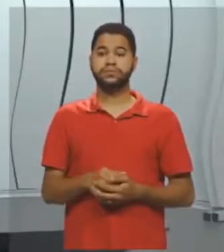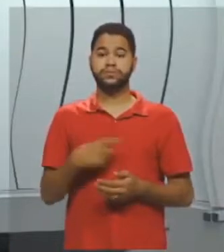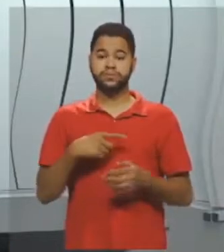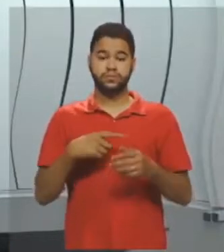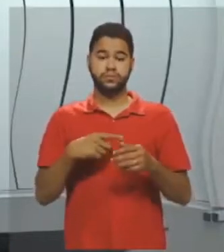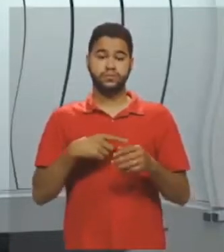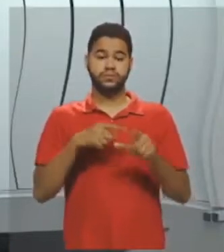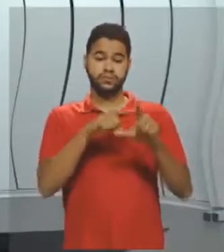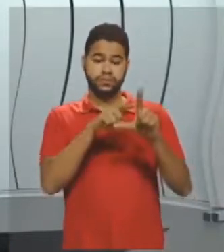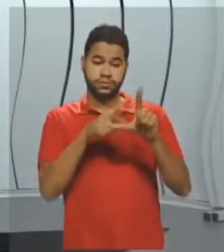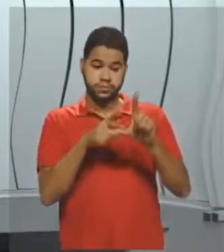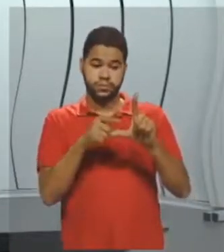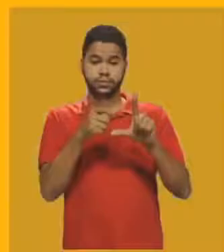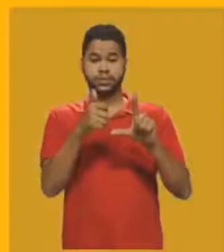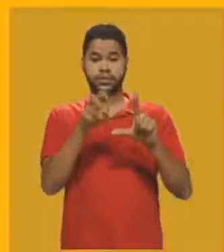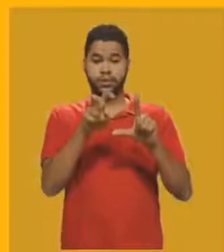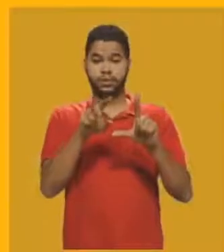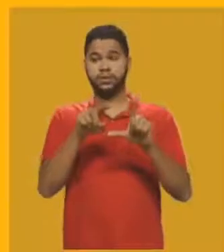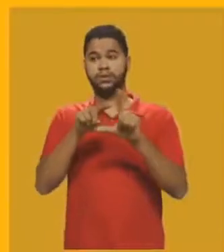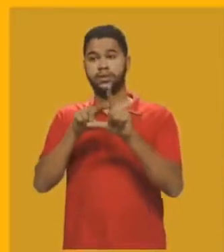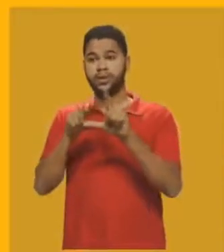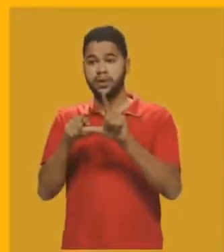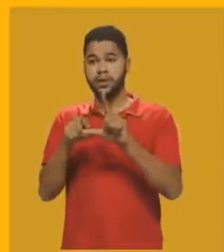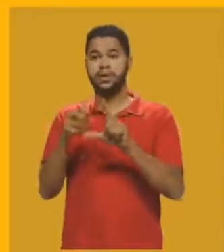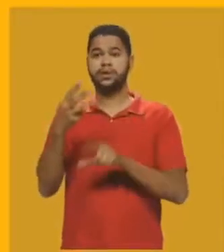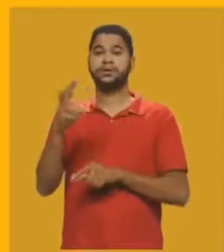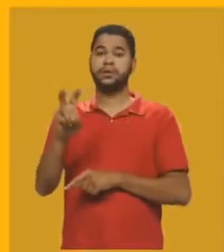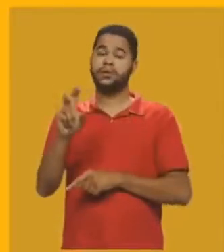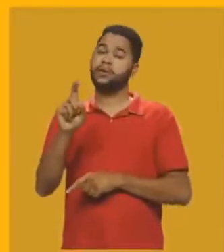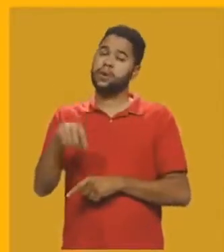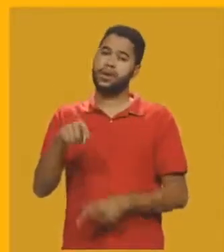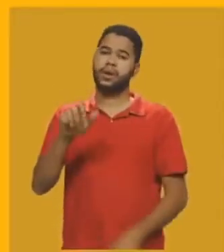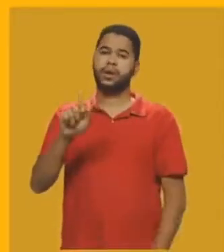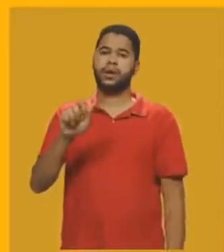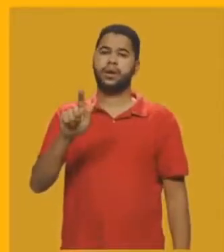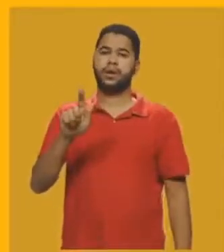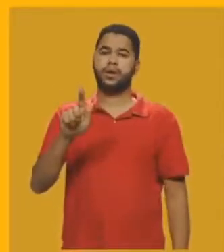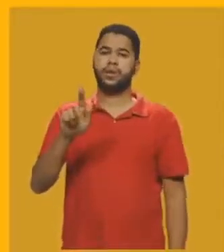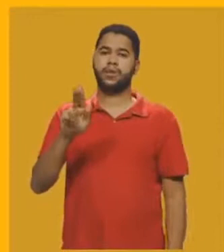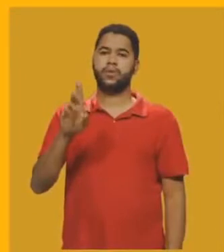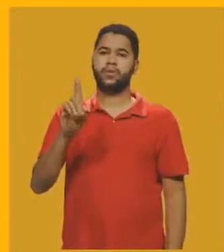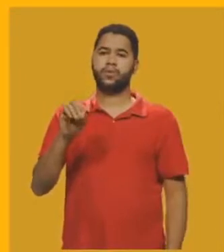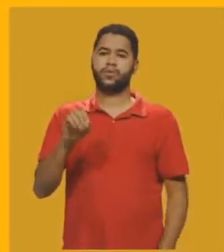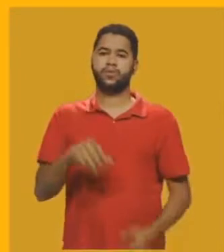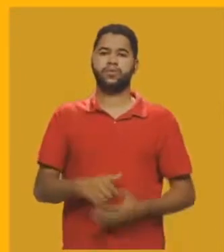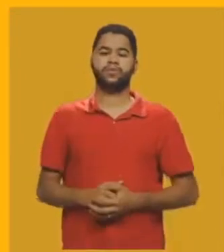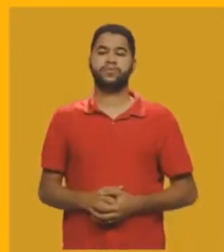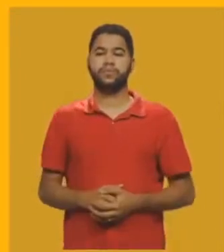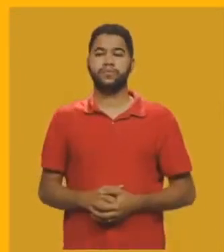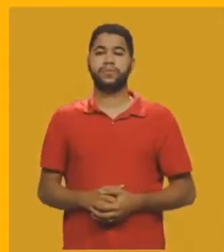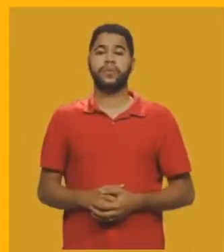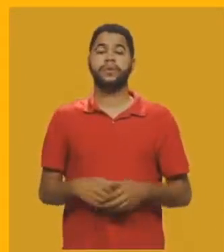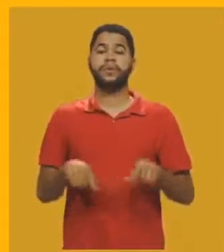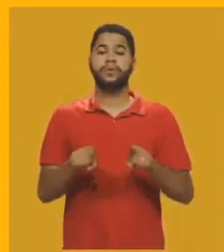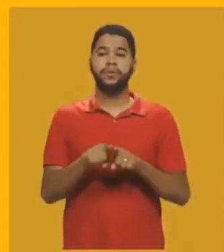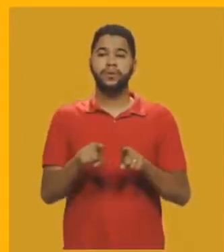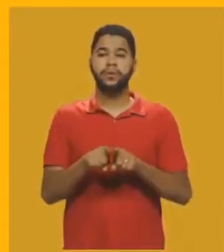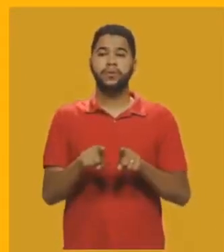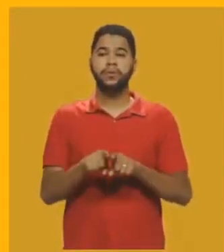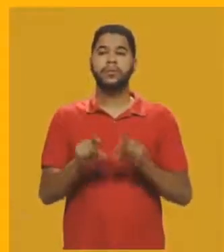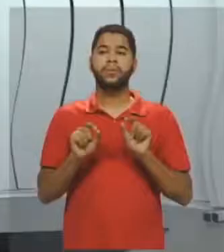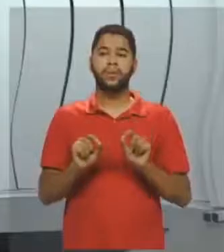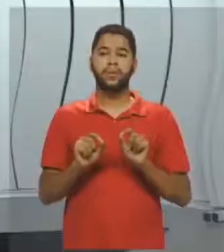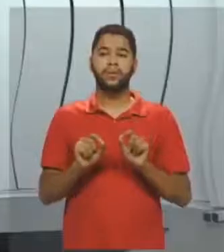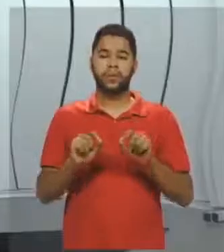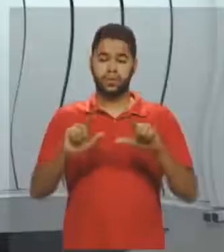graus e 35 graus, são ângulos agudos. E eu tenho também um